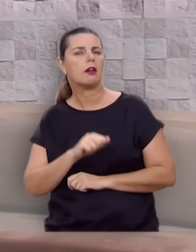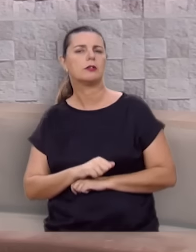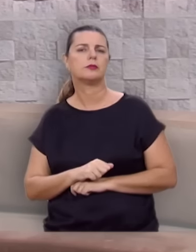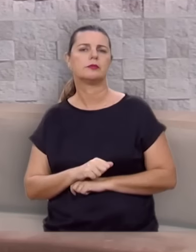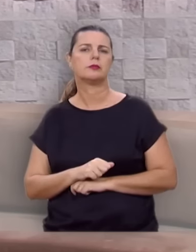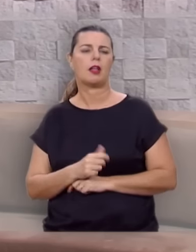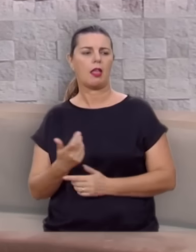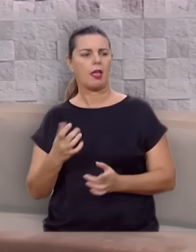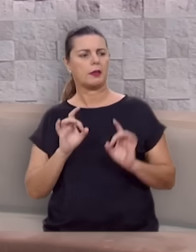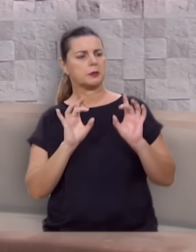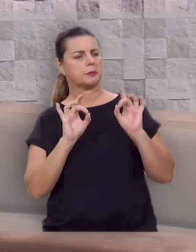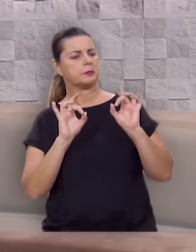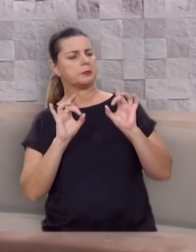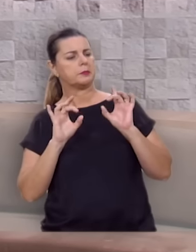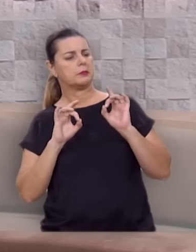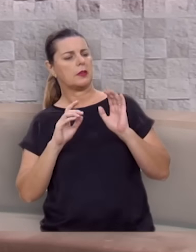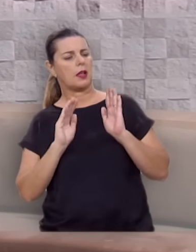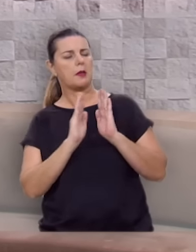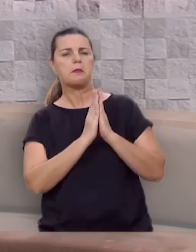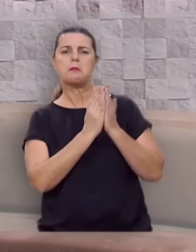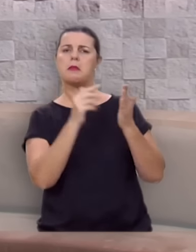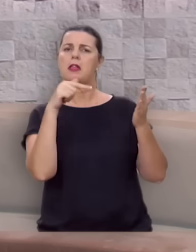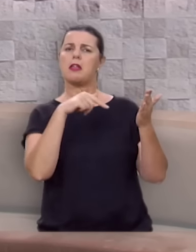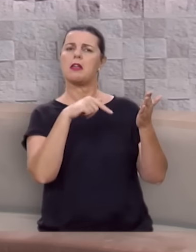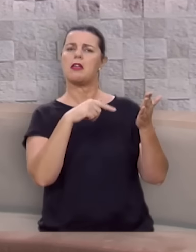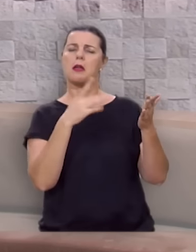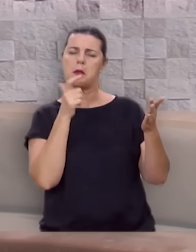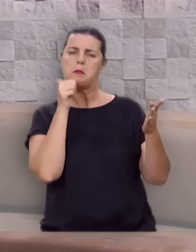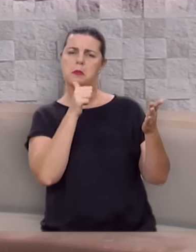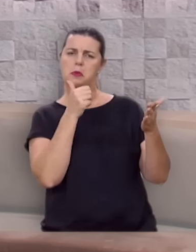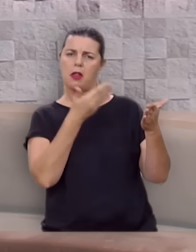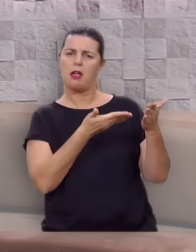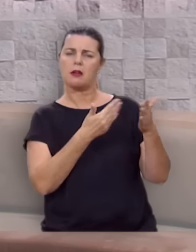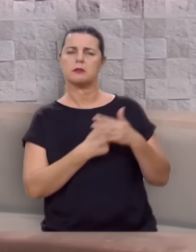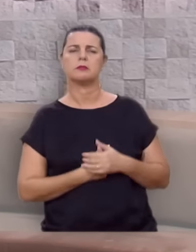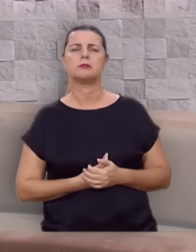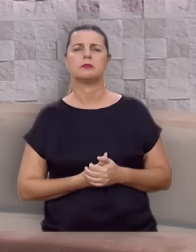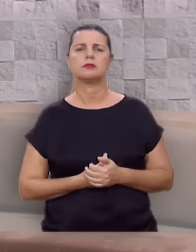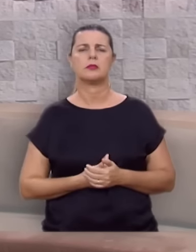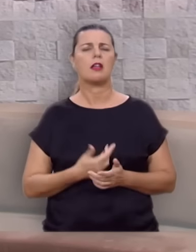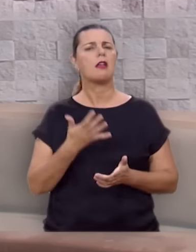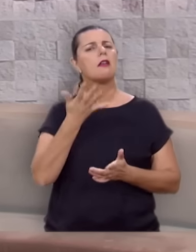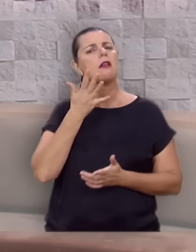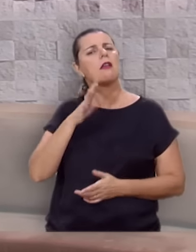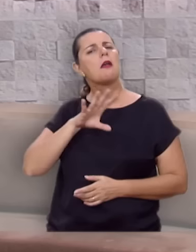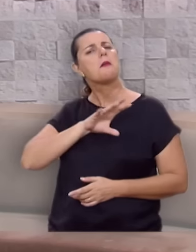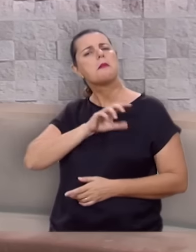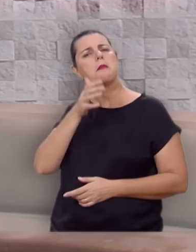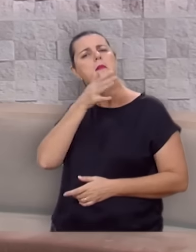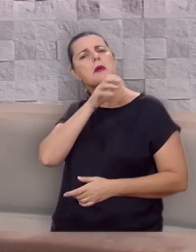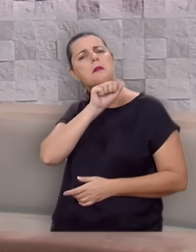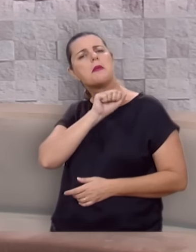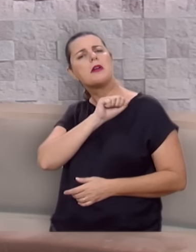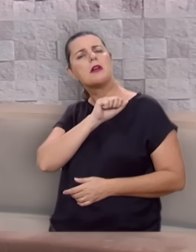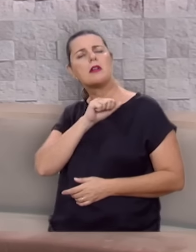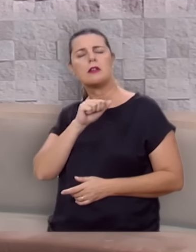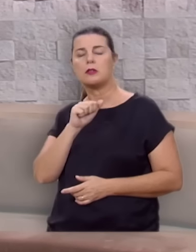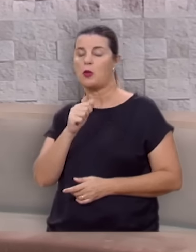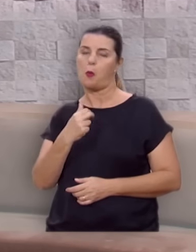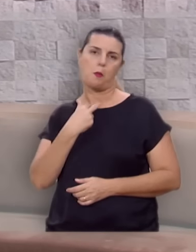se destaca nesse cenário bíblico como esta mulher, que queria ser mãe.